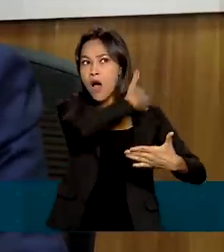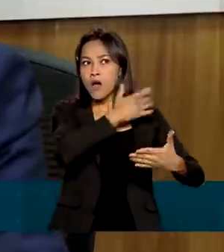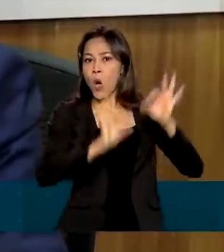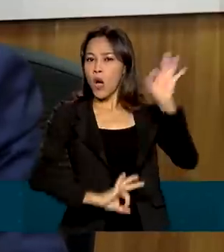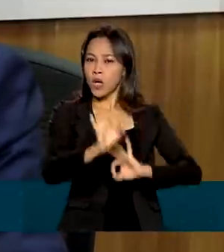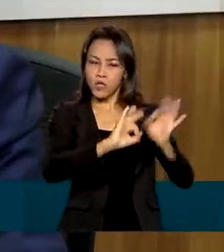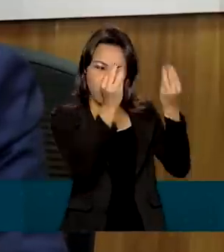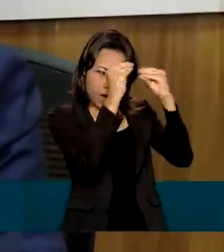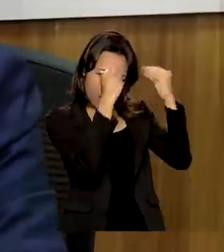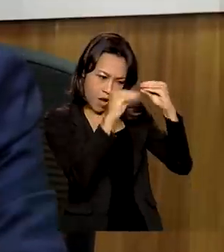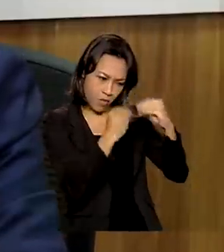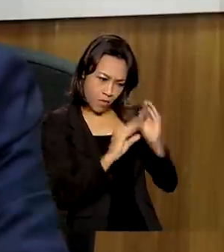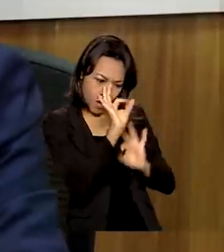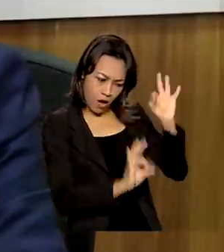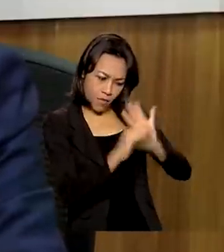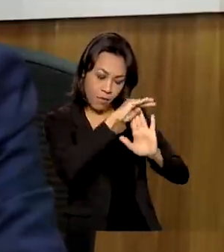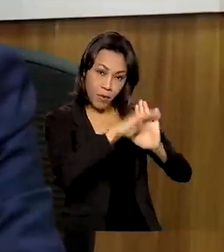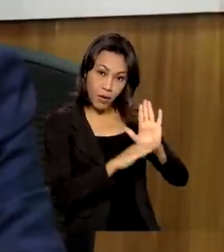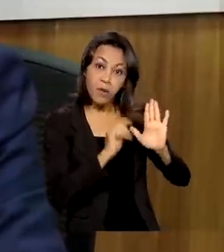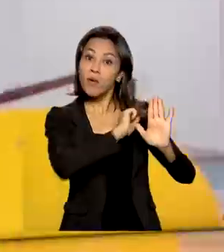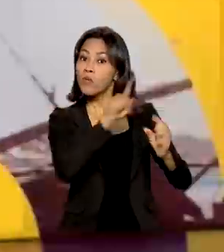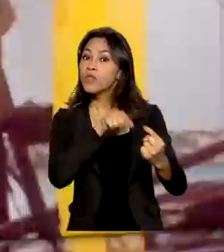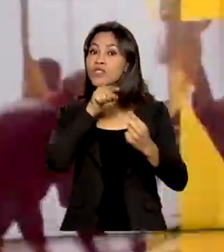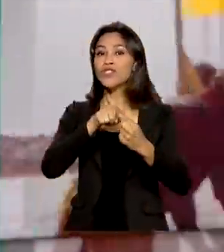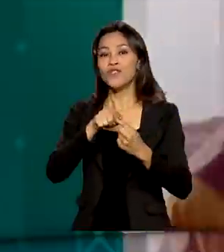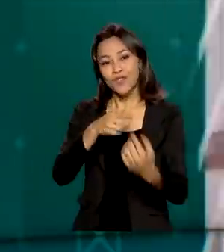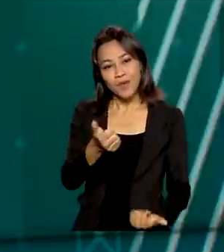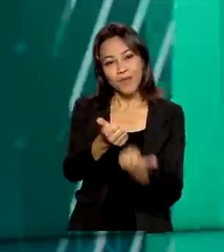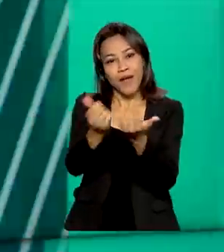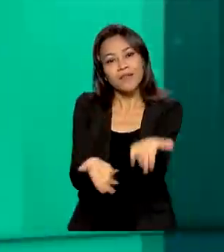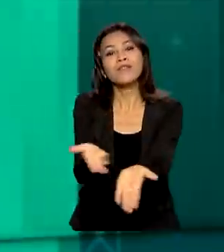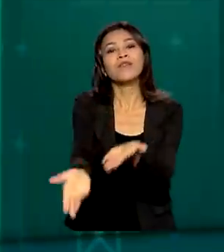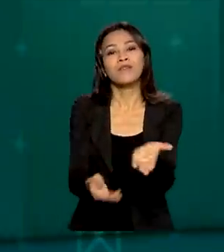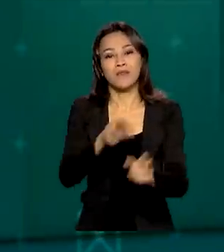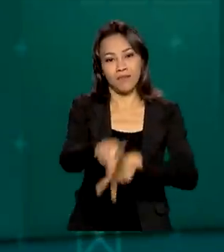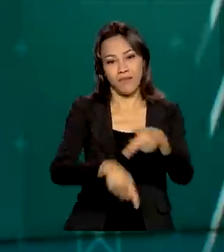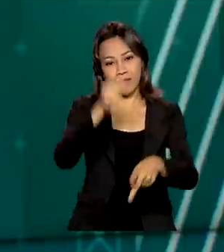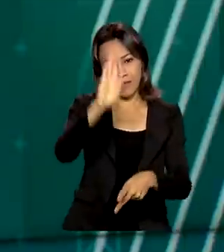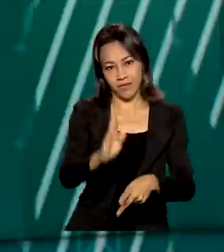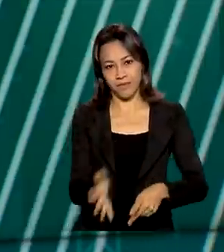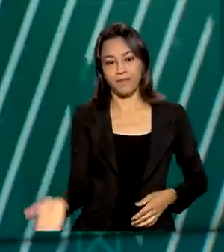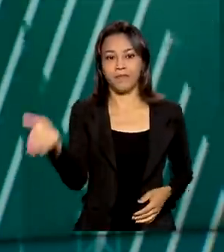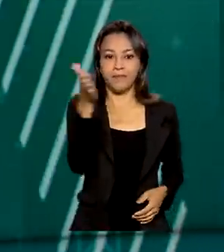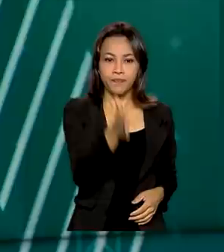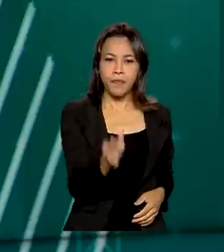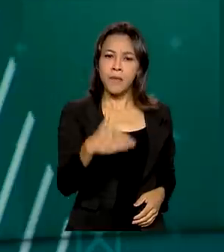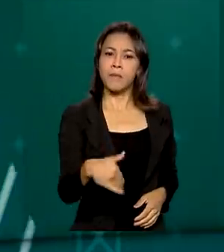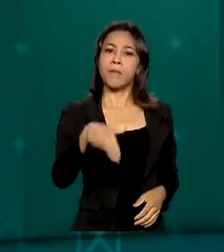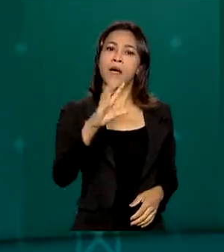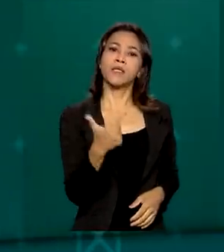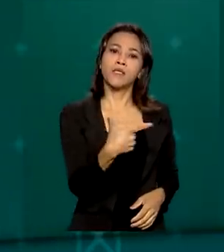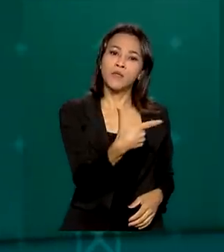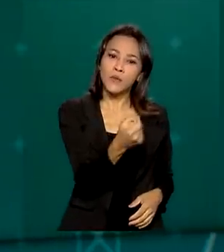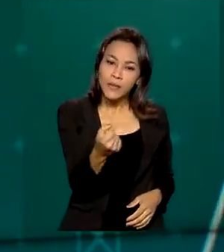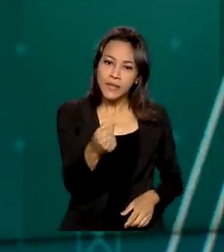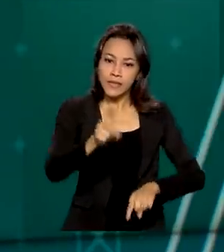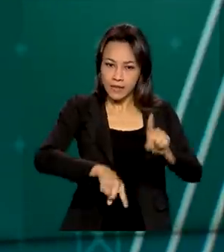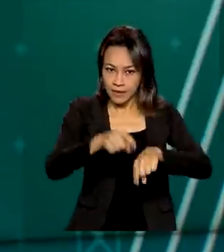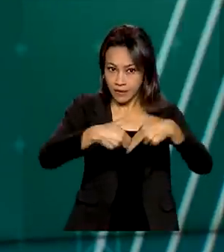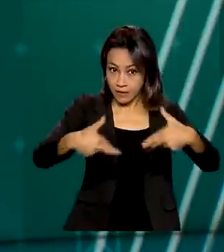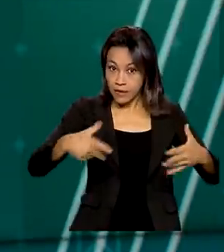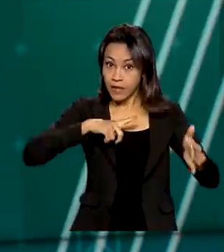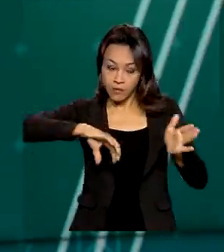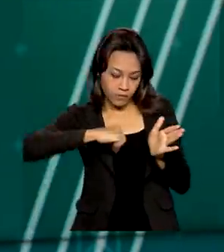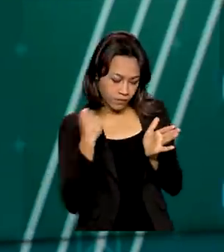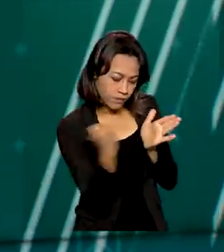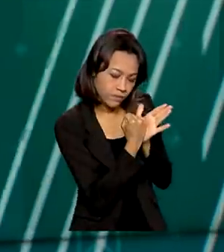objetivo, servir o povo brasileiro. Mais de 200 produtos brasileiros contam com o selo Arte.